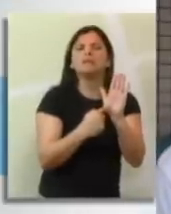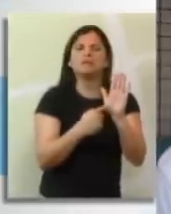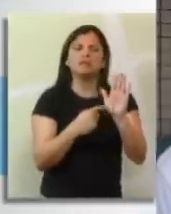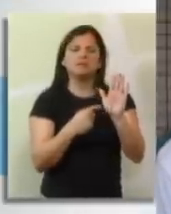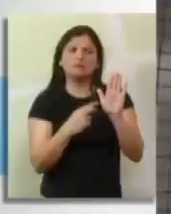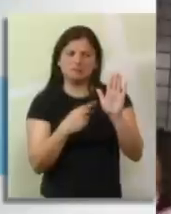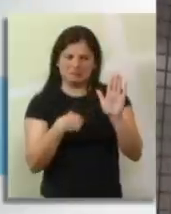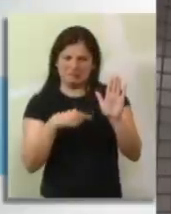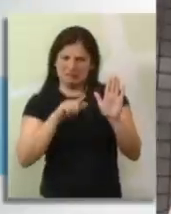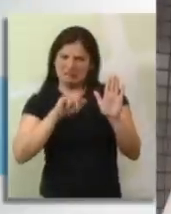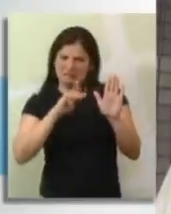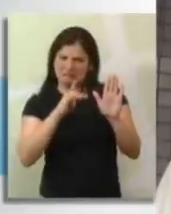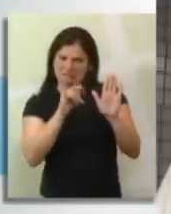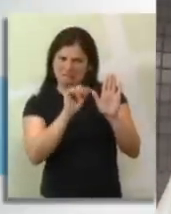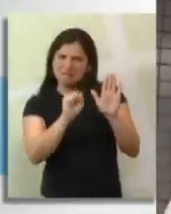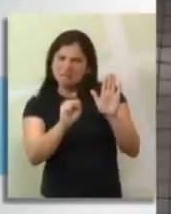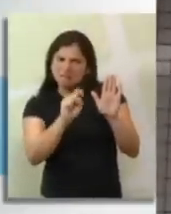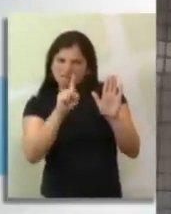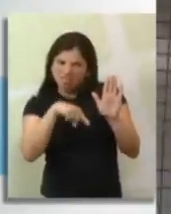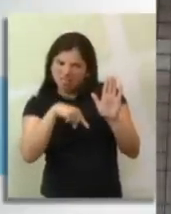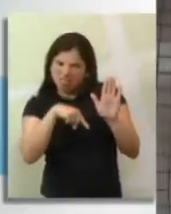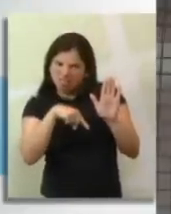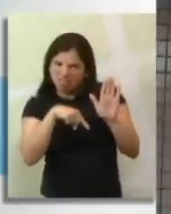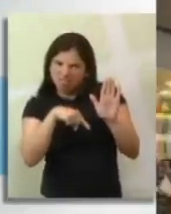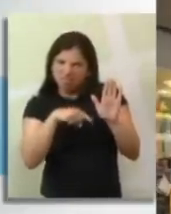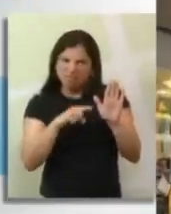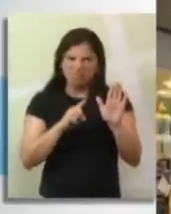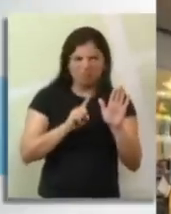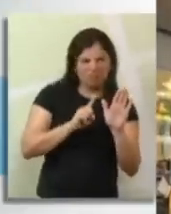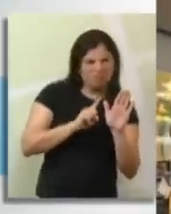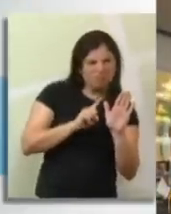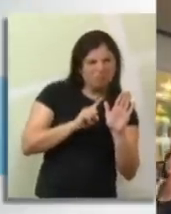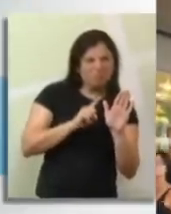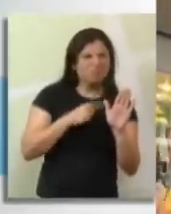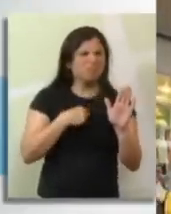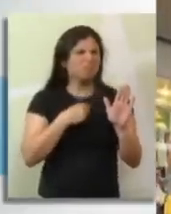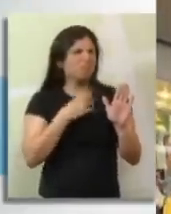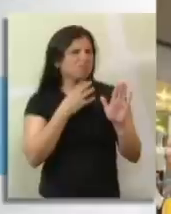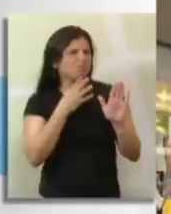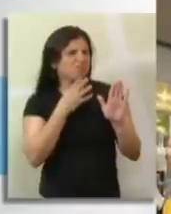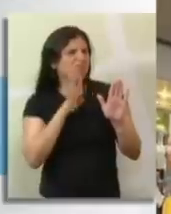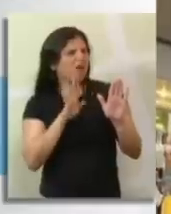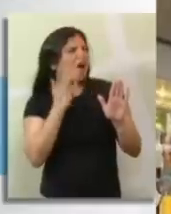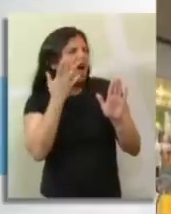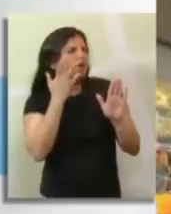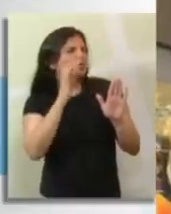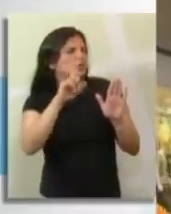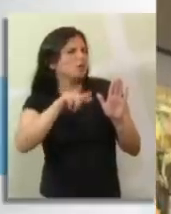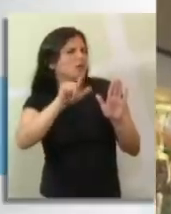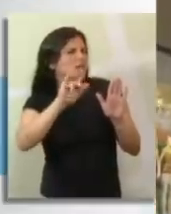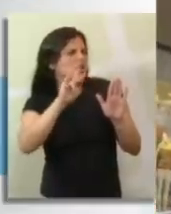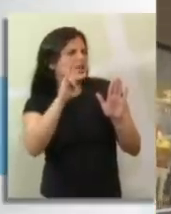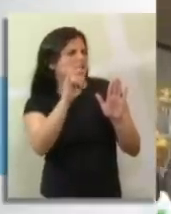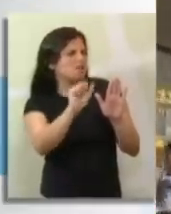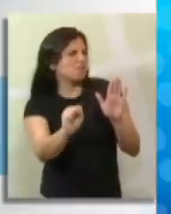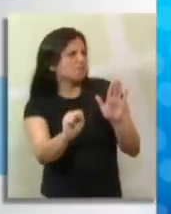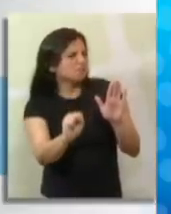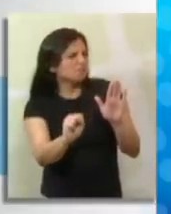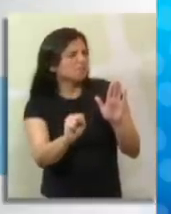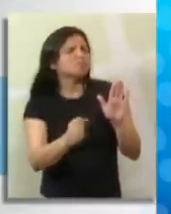Linhas. Linhas? Sim, de linhas, né? Então deve ser linhas? Um gráfico de linhas? Pronto, então deve ser isso.